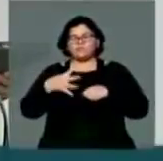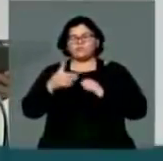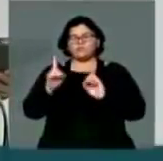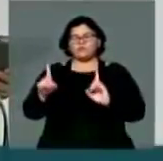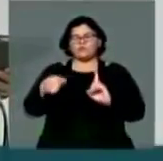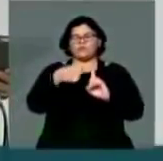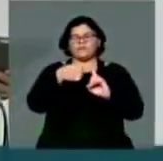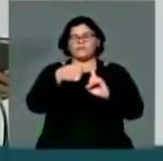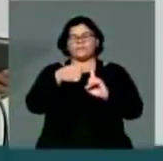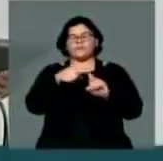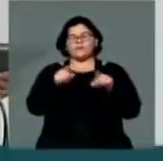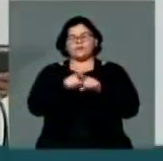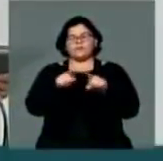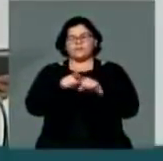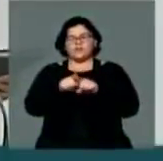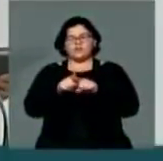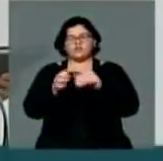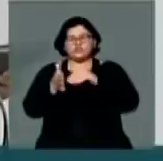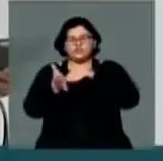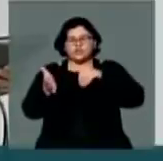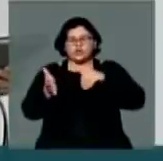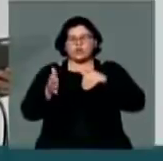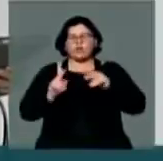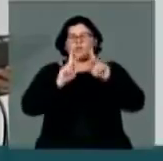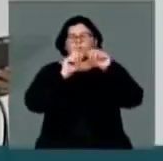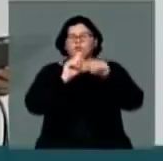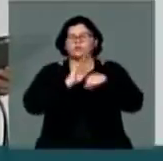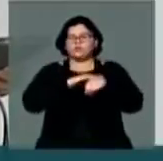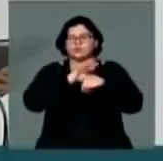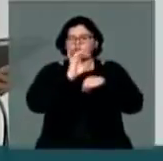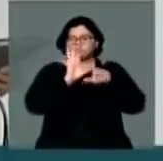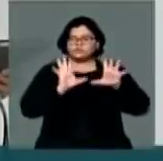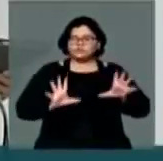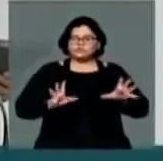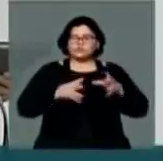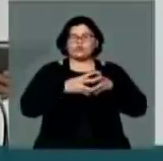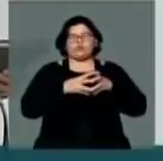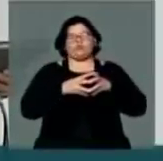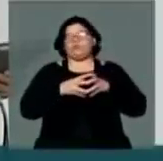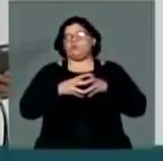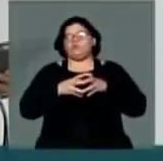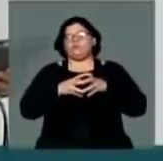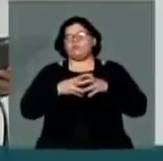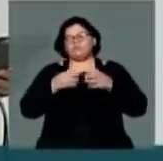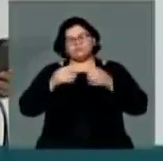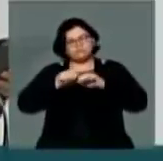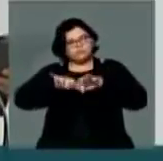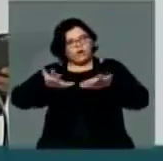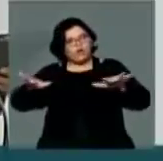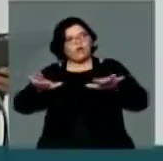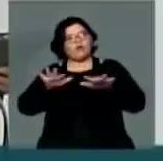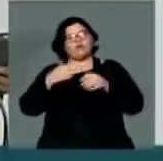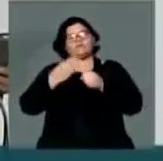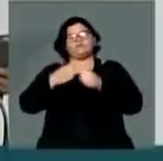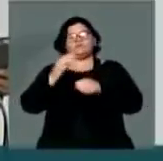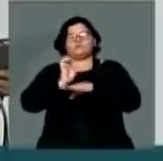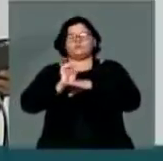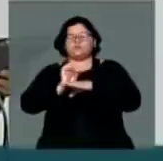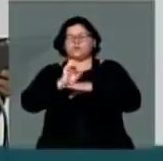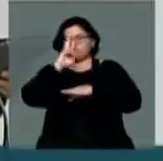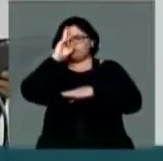além da descentralização de recursos, a simplificação do sistema, a justiça tributária e a promoção do